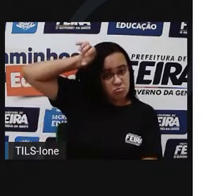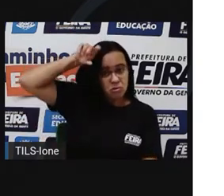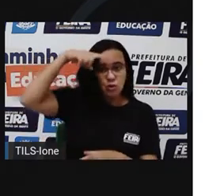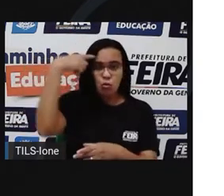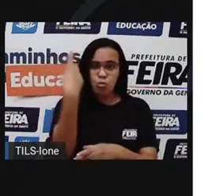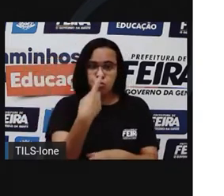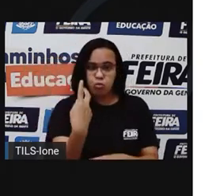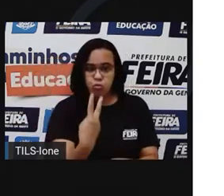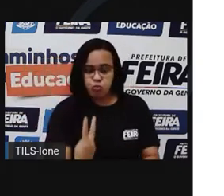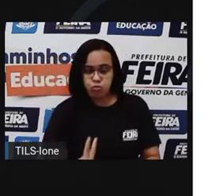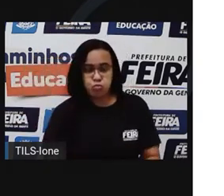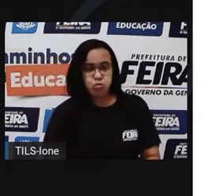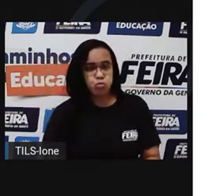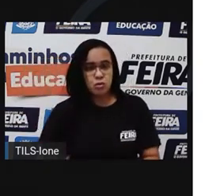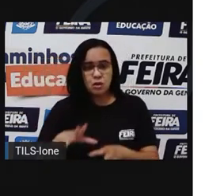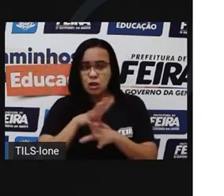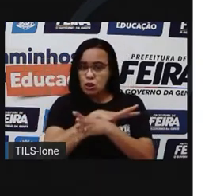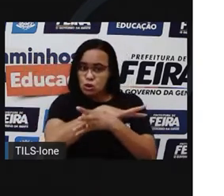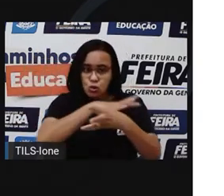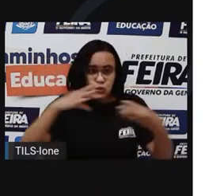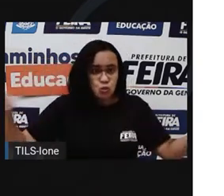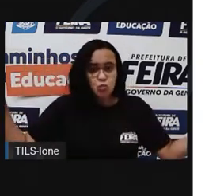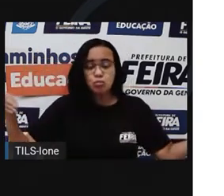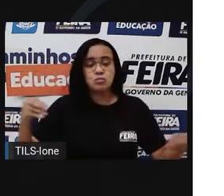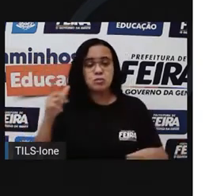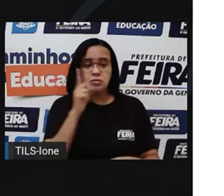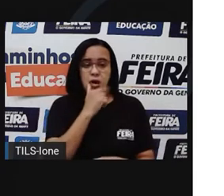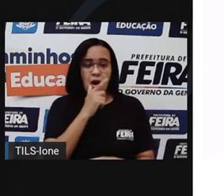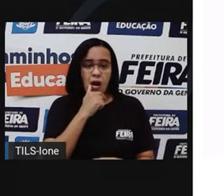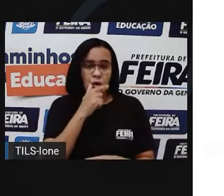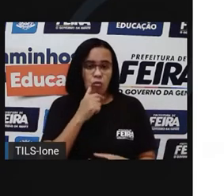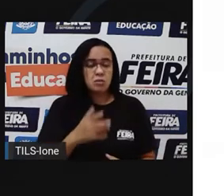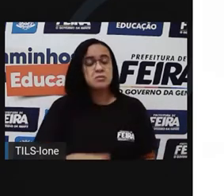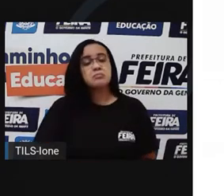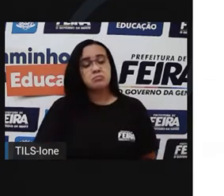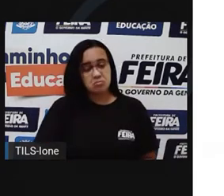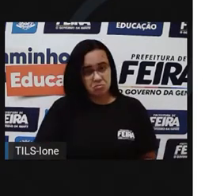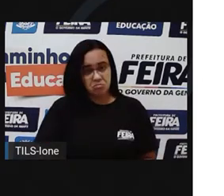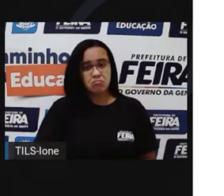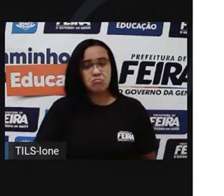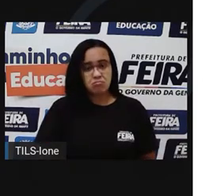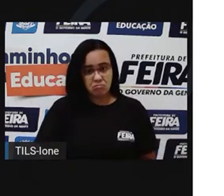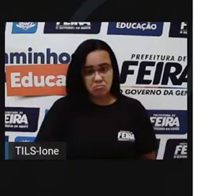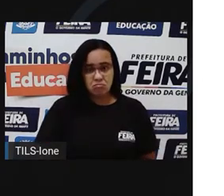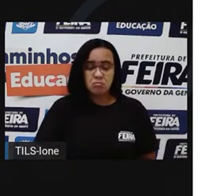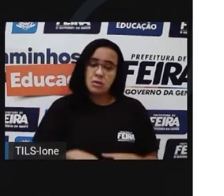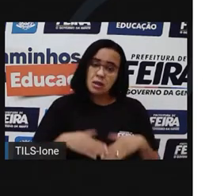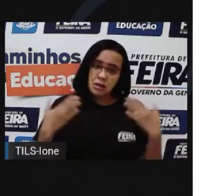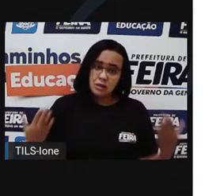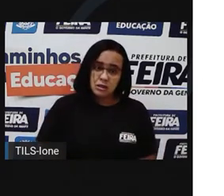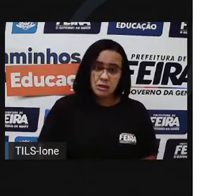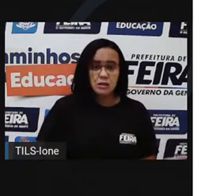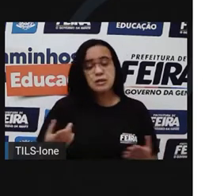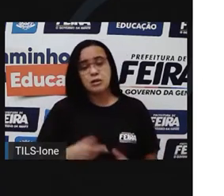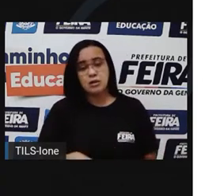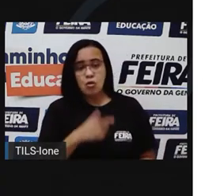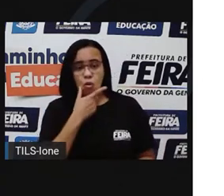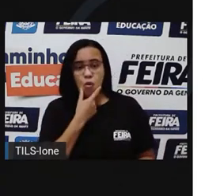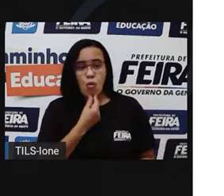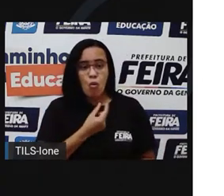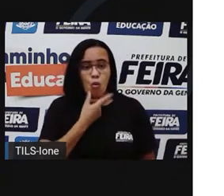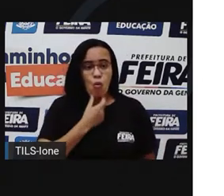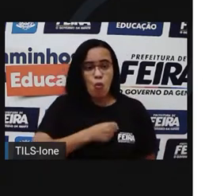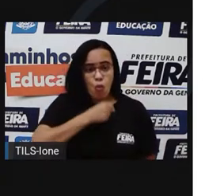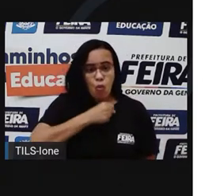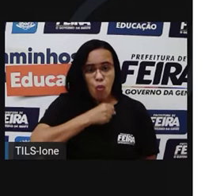desaparecendo para sempre nas águas do rio. Um velho cacique que passava pelo local viu tudo,